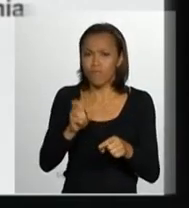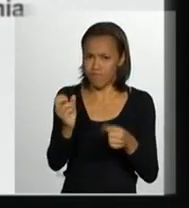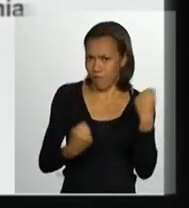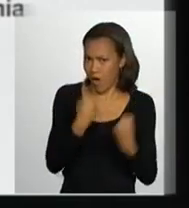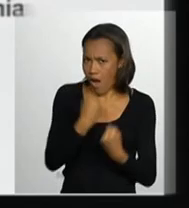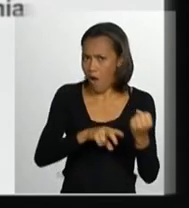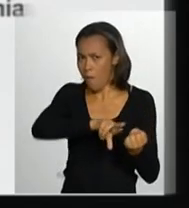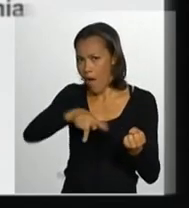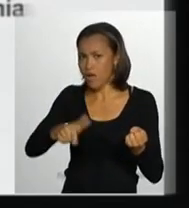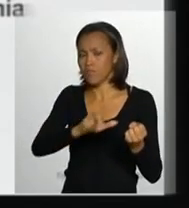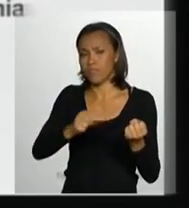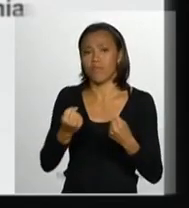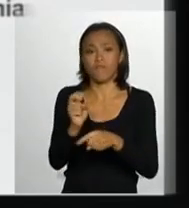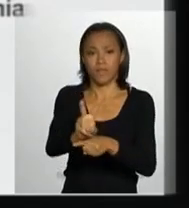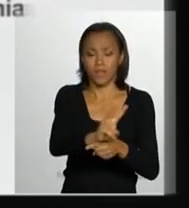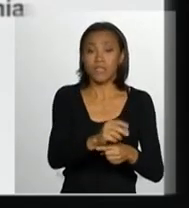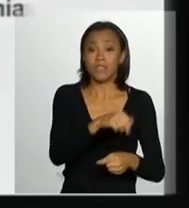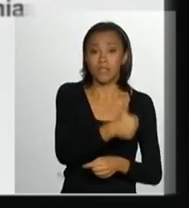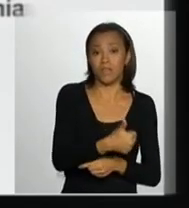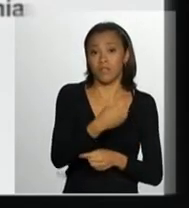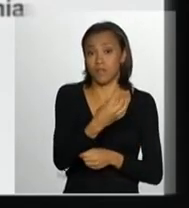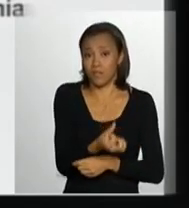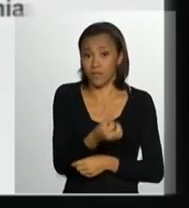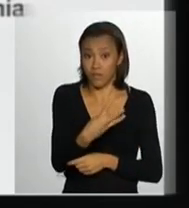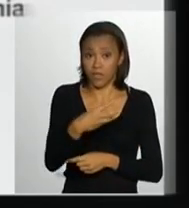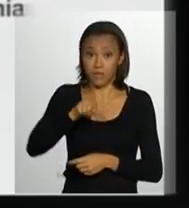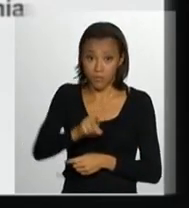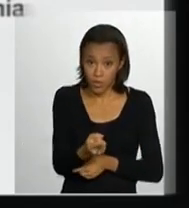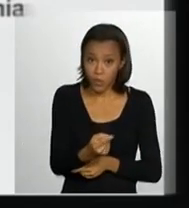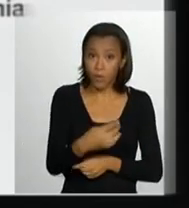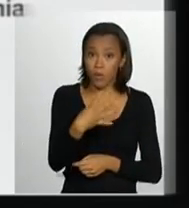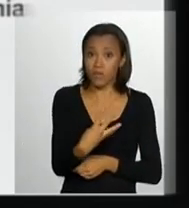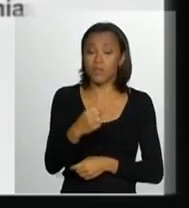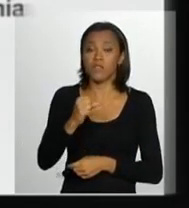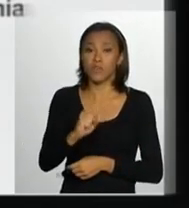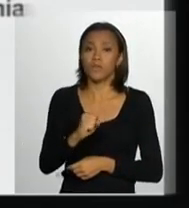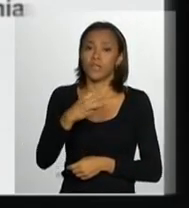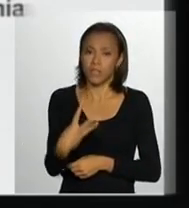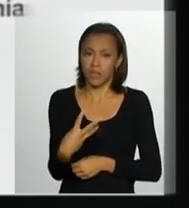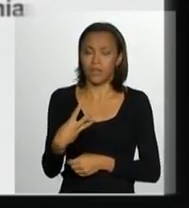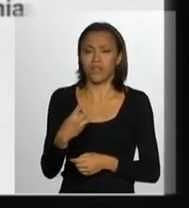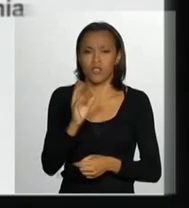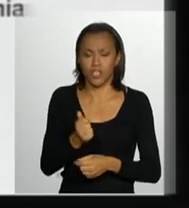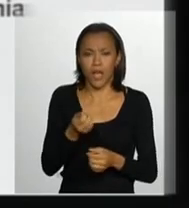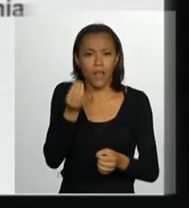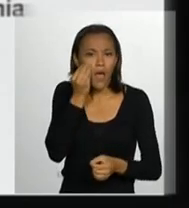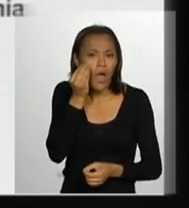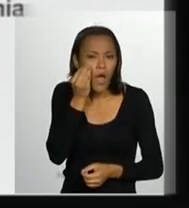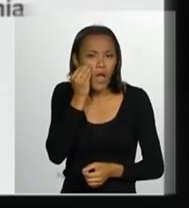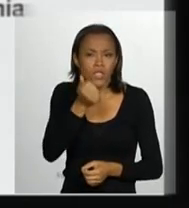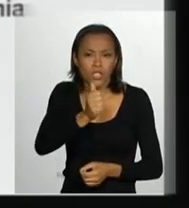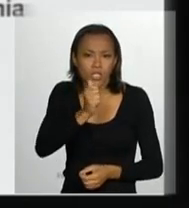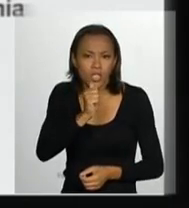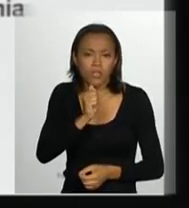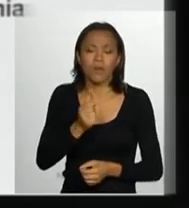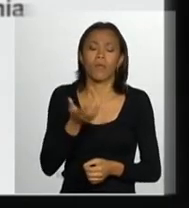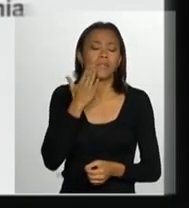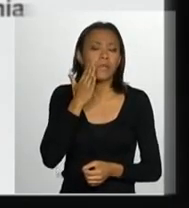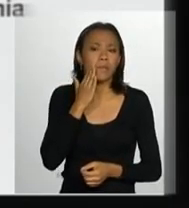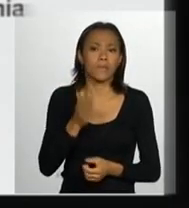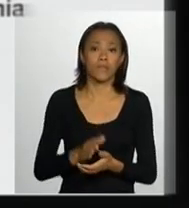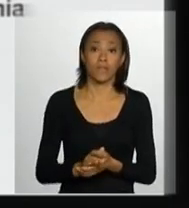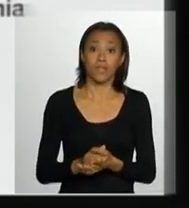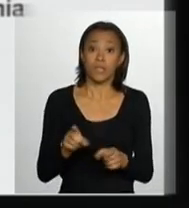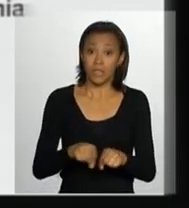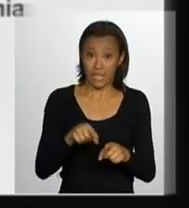fiscalizados, 163.486 73 testes de alcoolemia. Dos testes de alcoolemia,